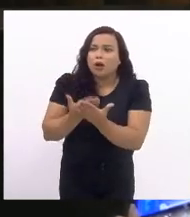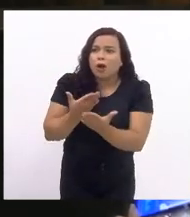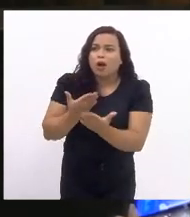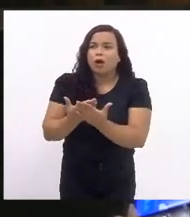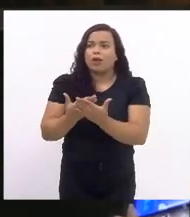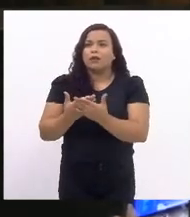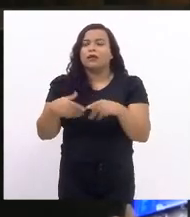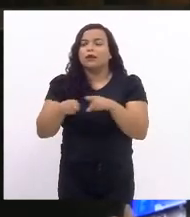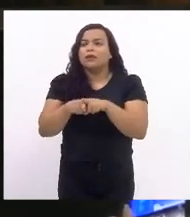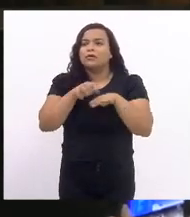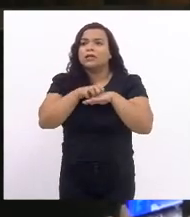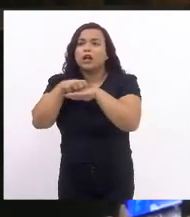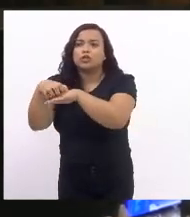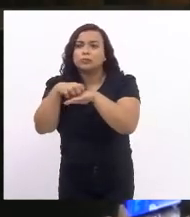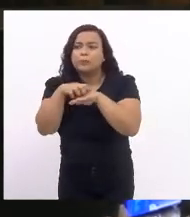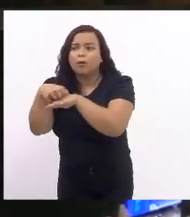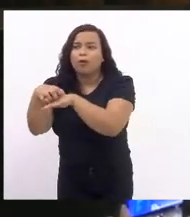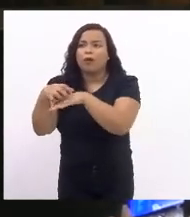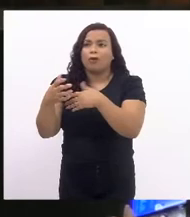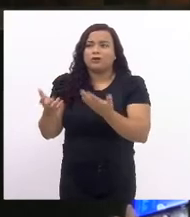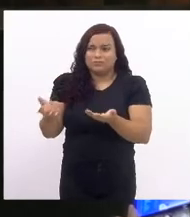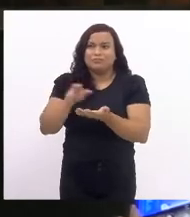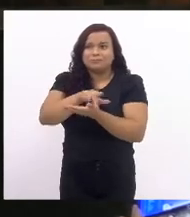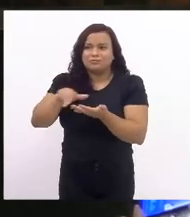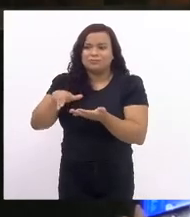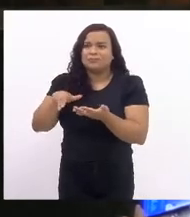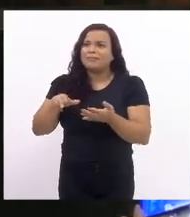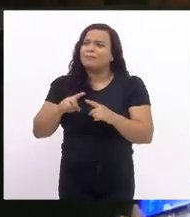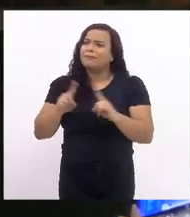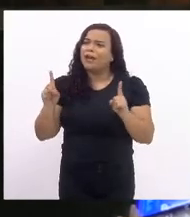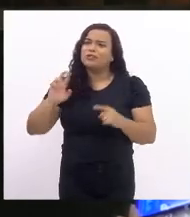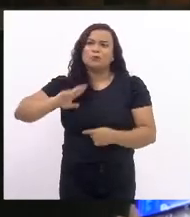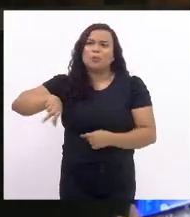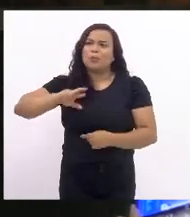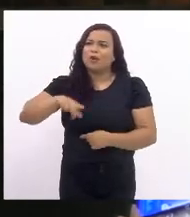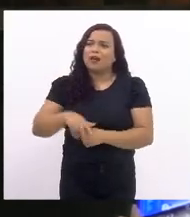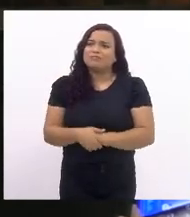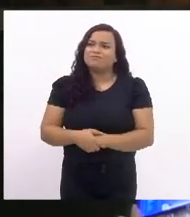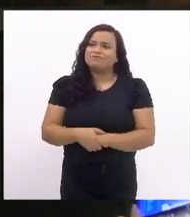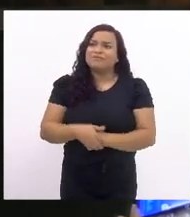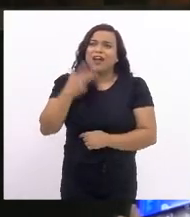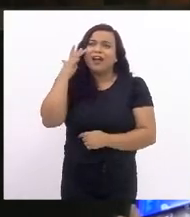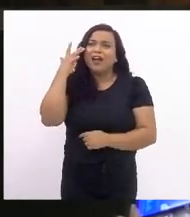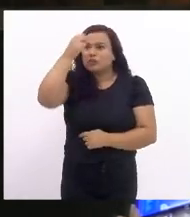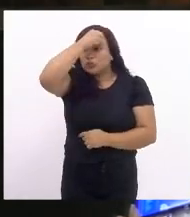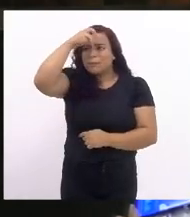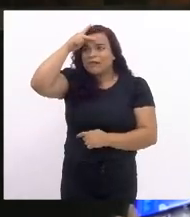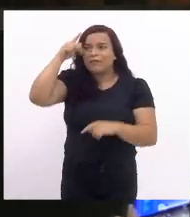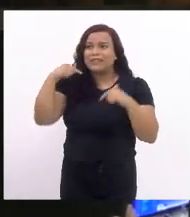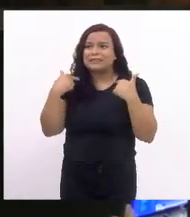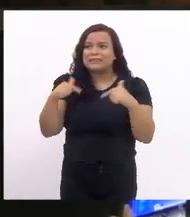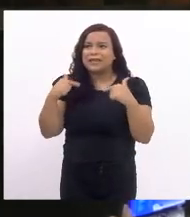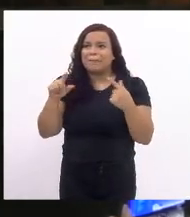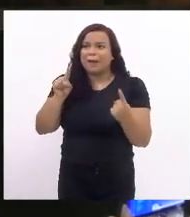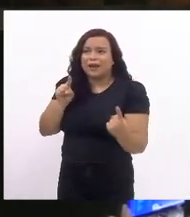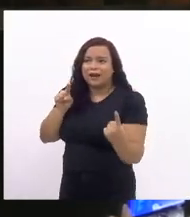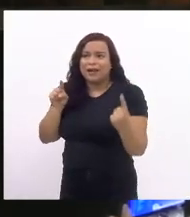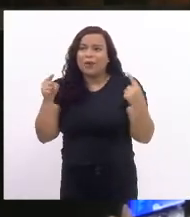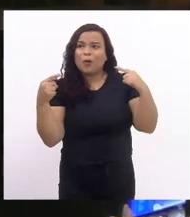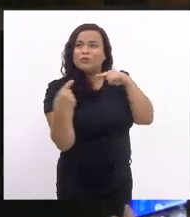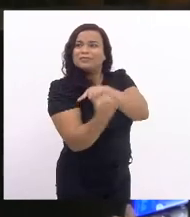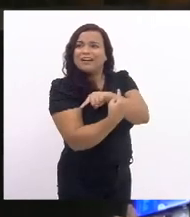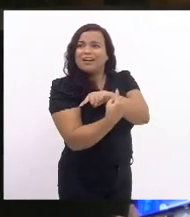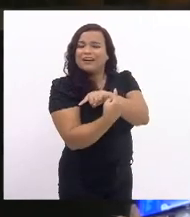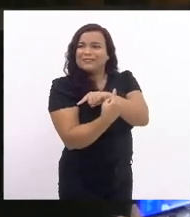com os transportes, mas não. Eu acho que o prefeito, ele trabalha o inverso, não que eu esteja dizendo